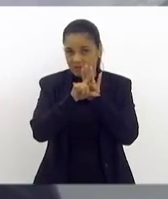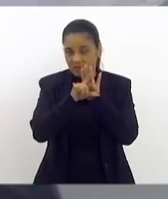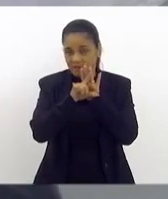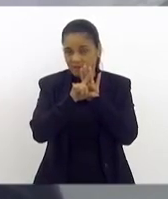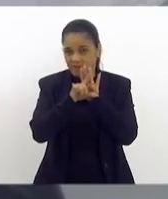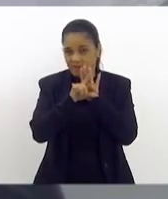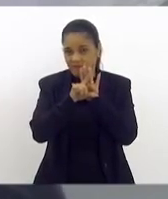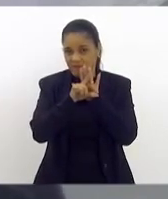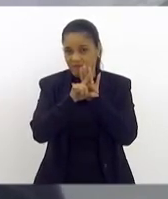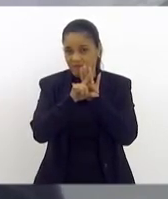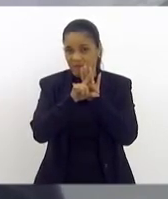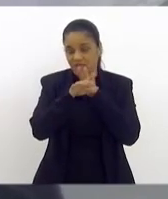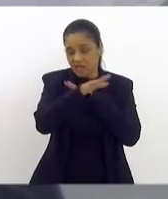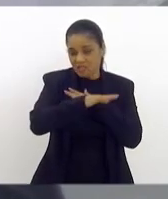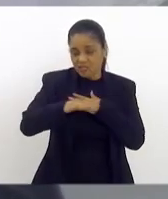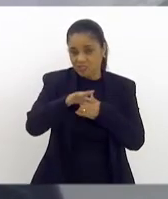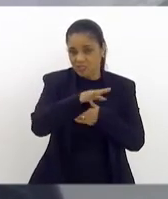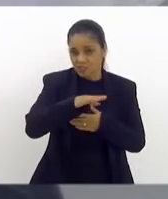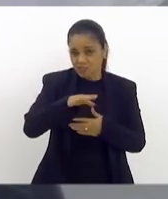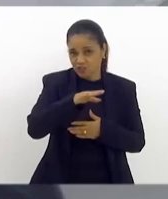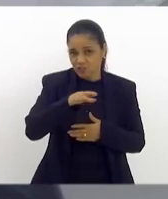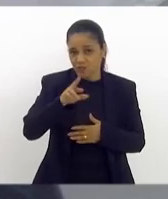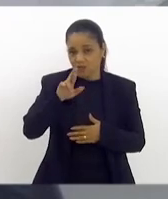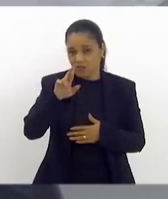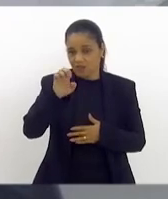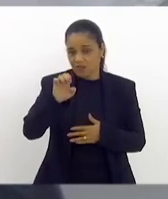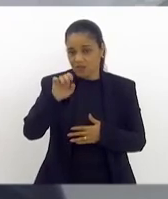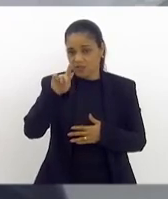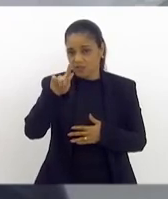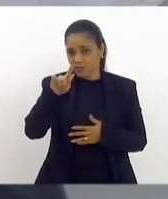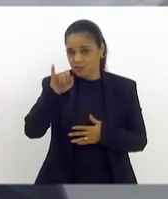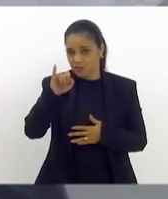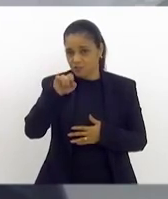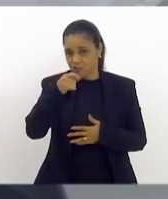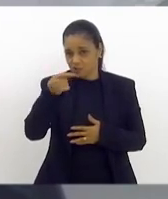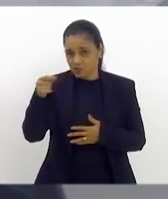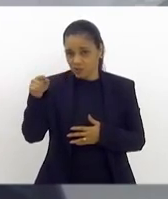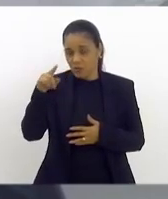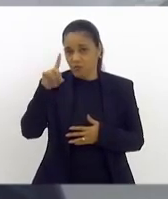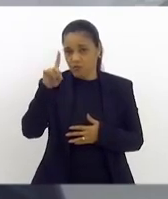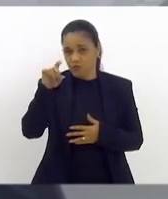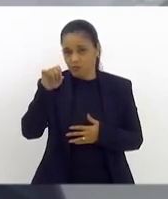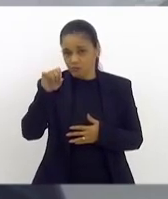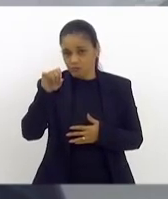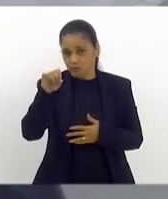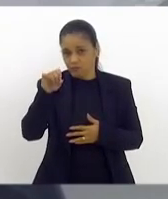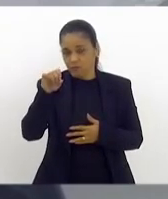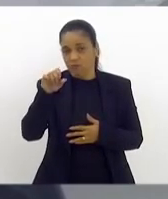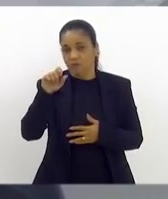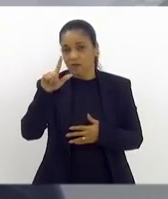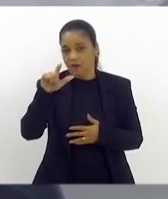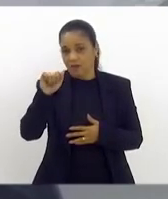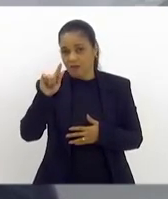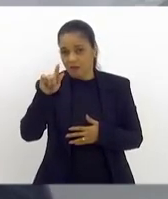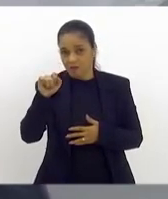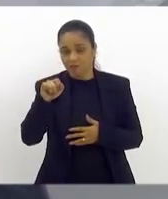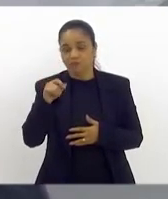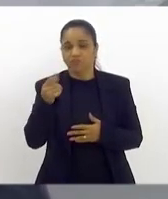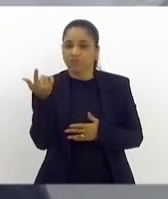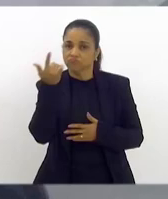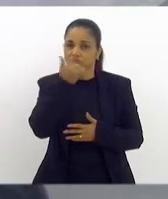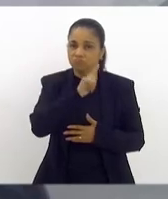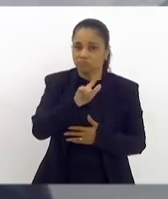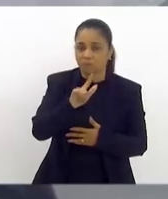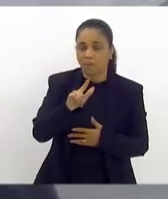a região dos lagos está ganhando o projeto Praia para Todos, já que estamos